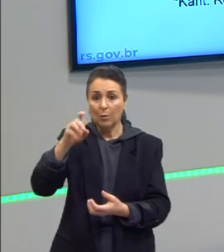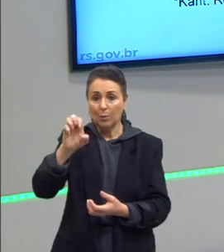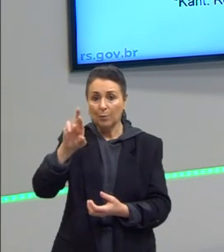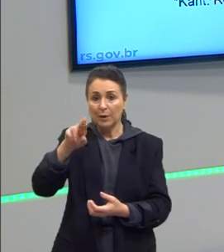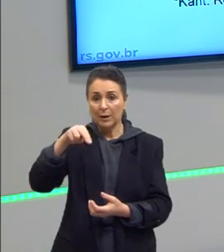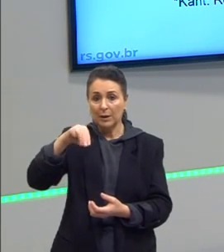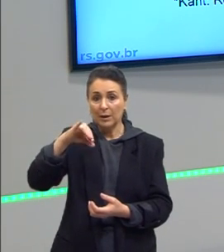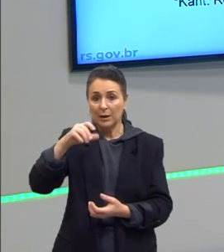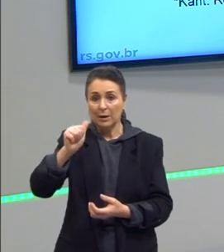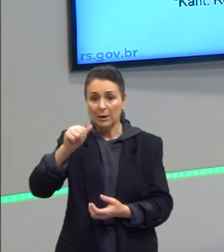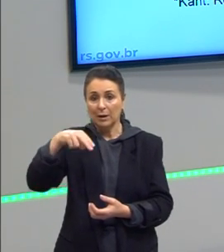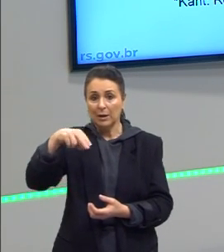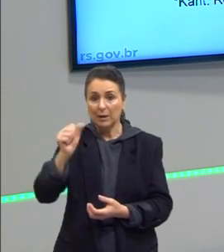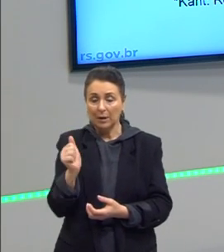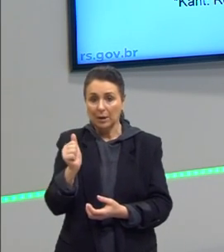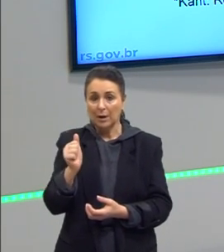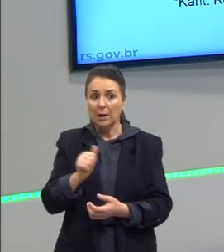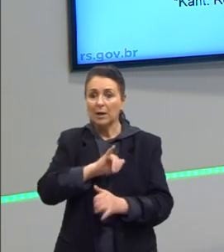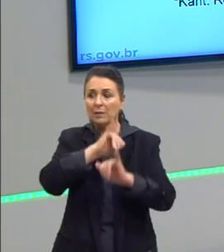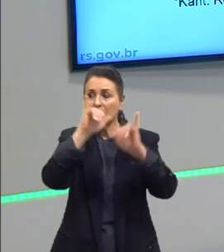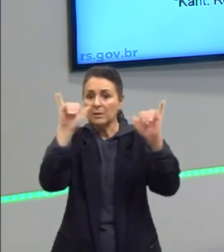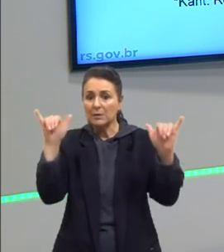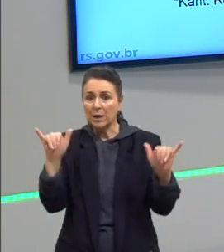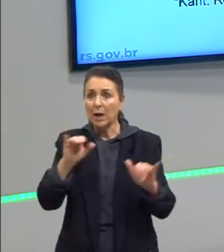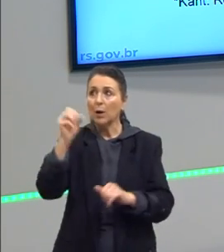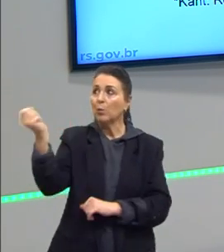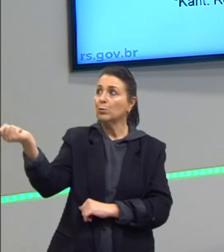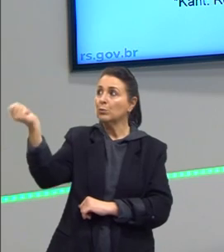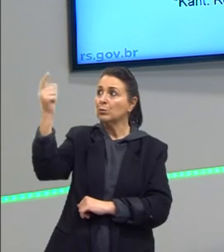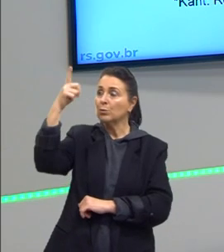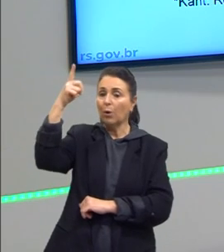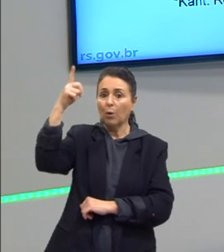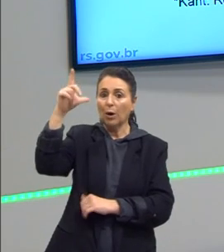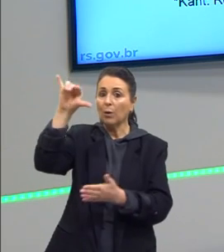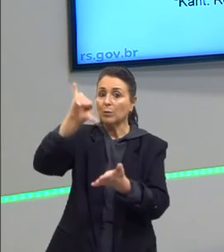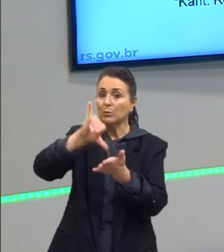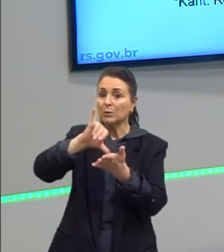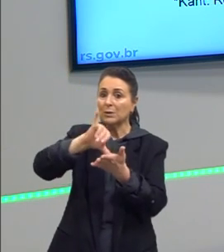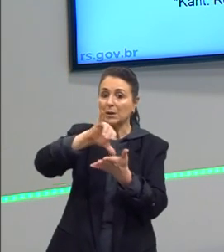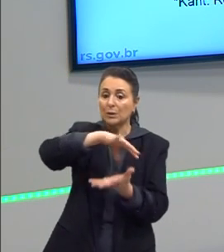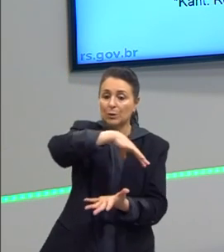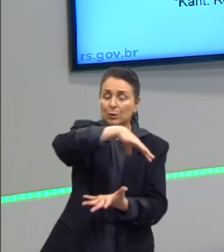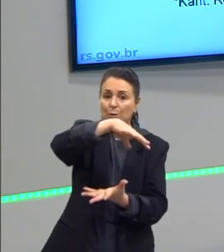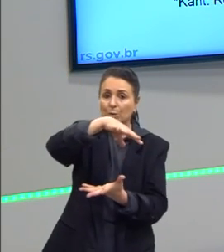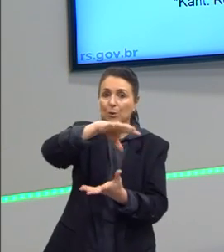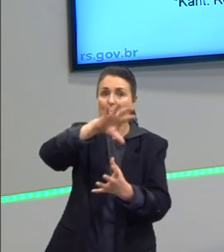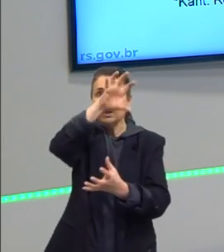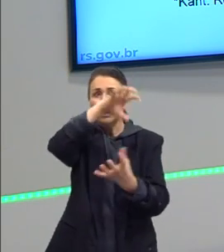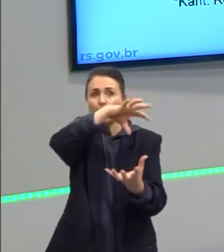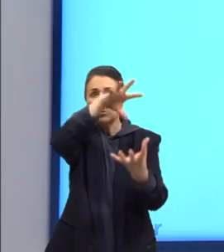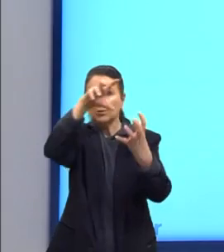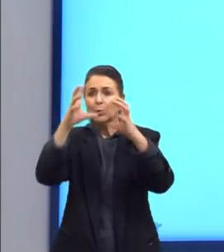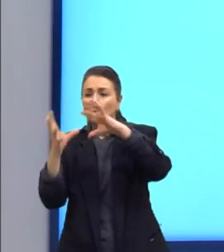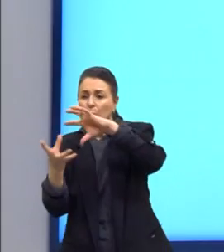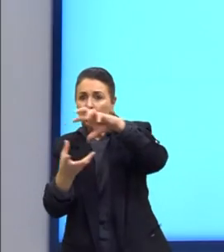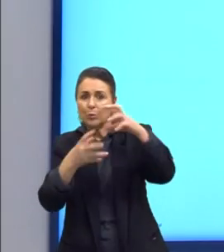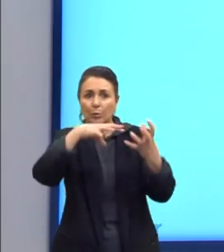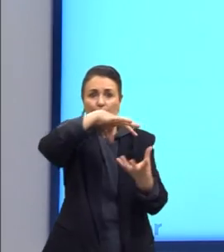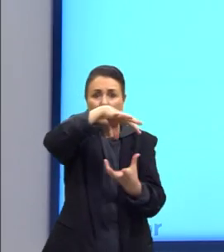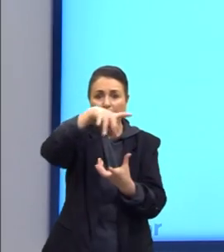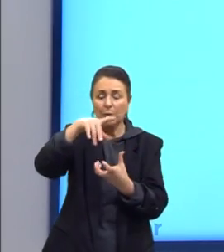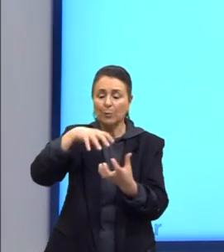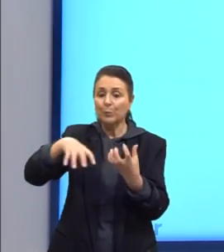heliocêntrico, é o centro do universo, não mais a Terra. Por isso, essa chamada revolução copernicana do Kant,